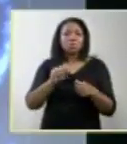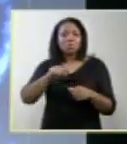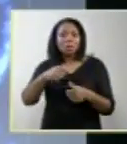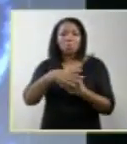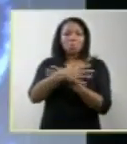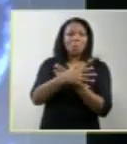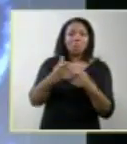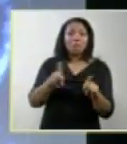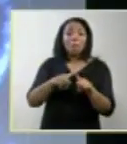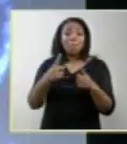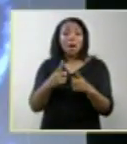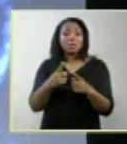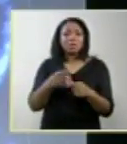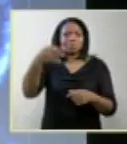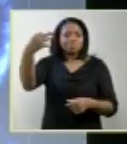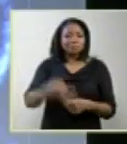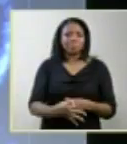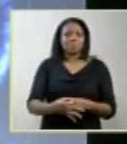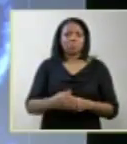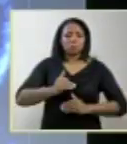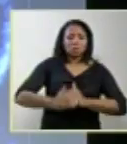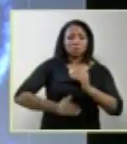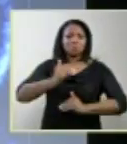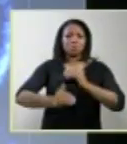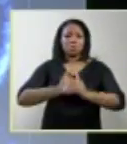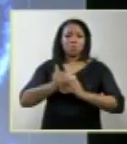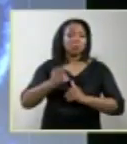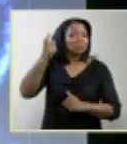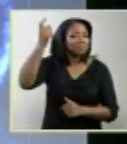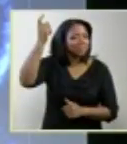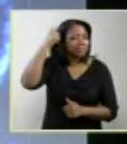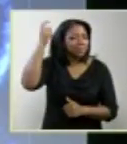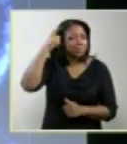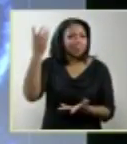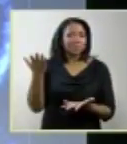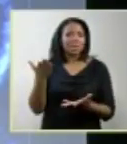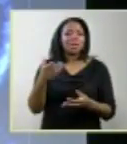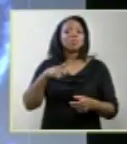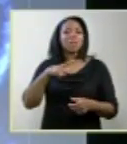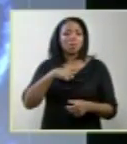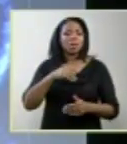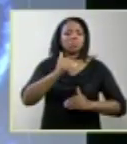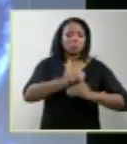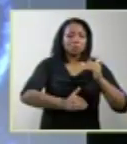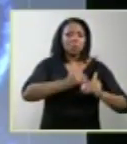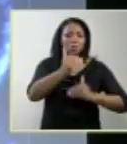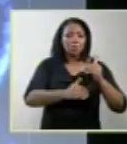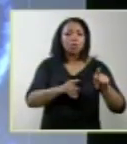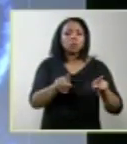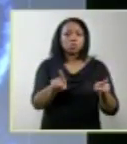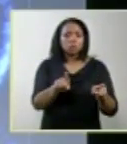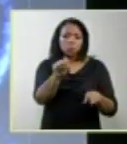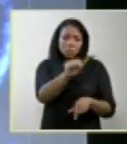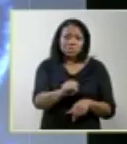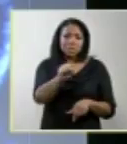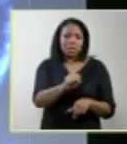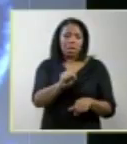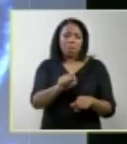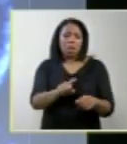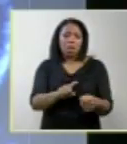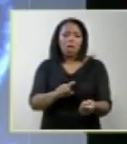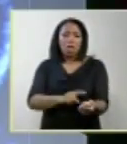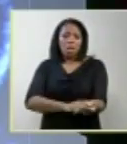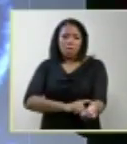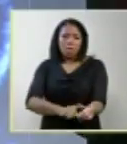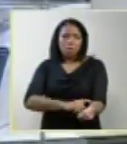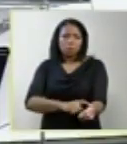pois mostramos que há correta desenvolvimento do crânio e houve a correta desenvolvimento do sistema nervoso central nos seus